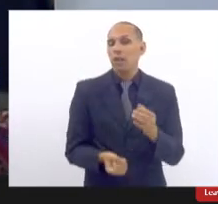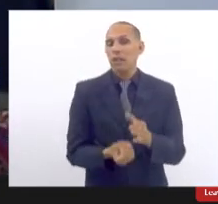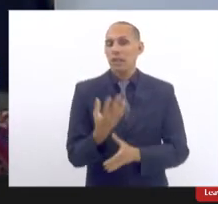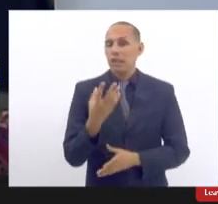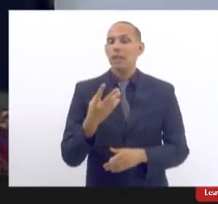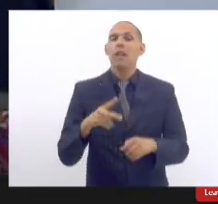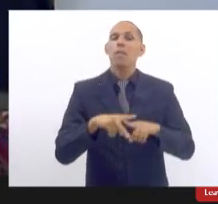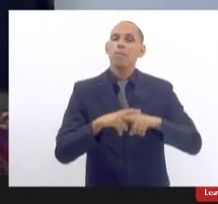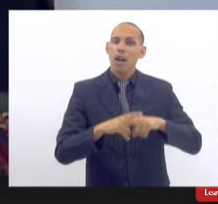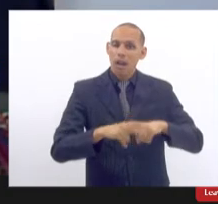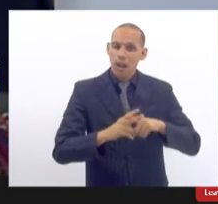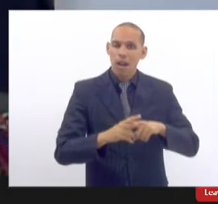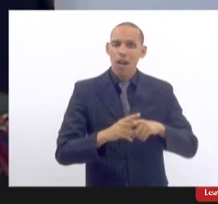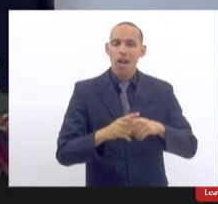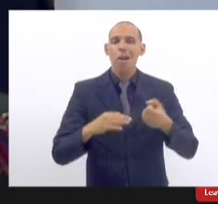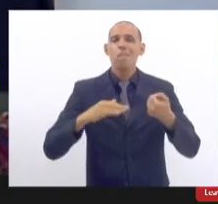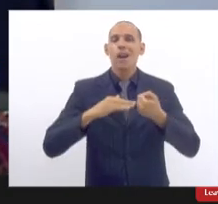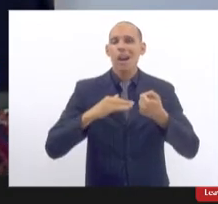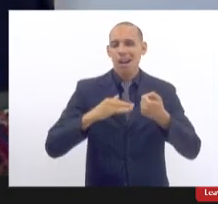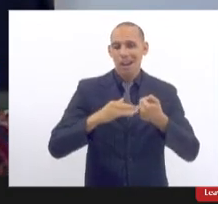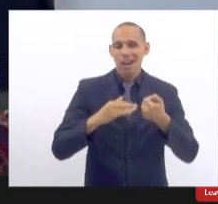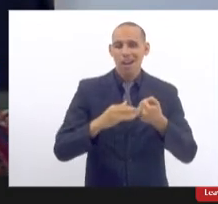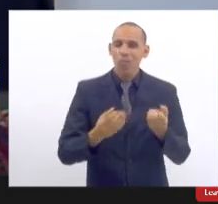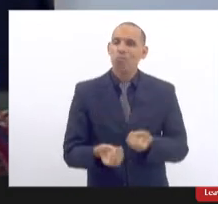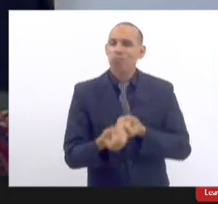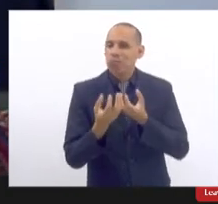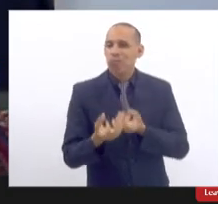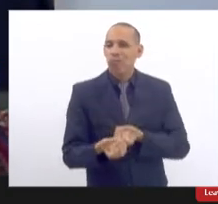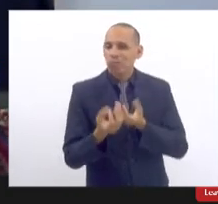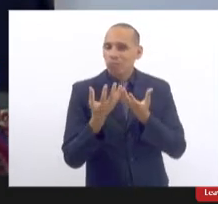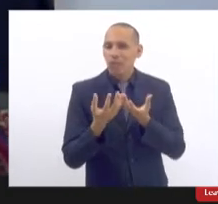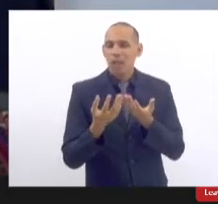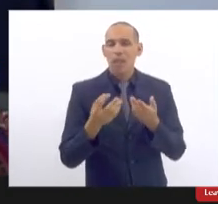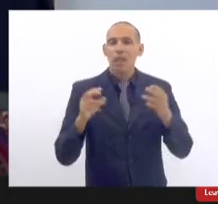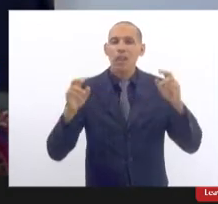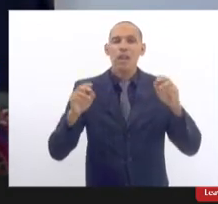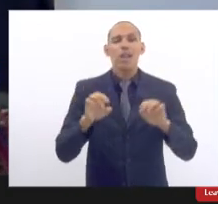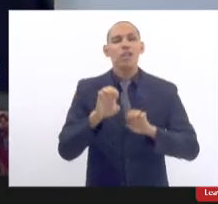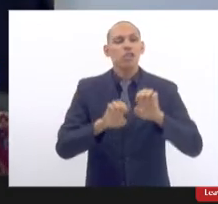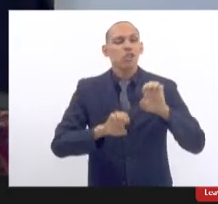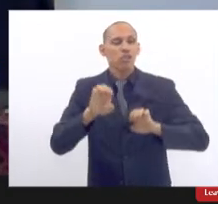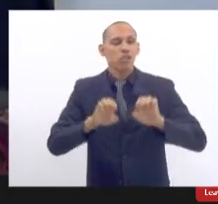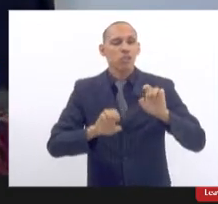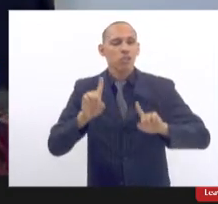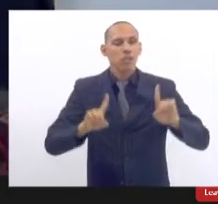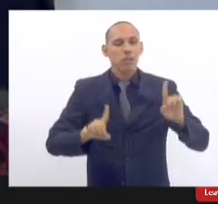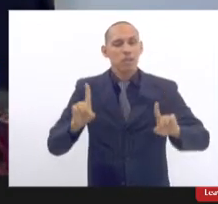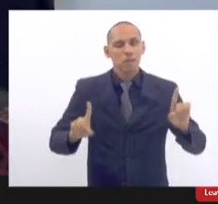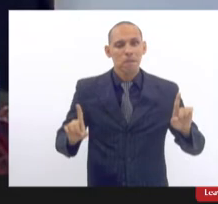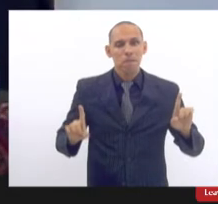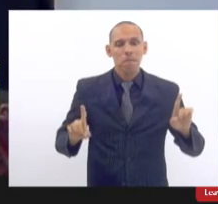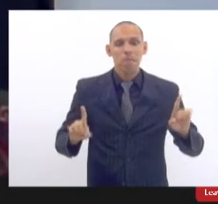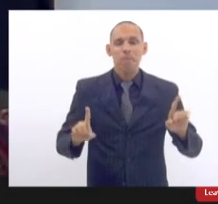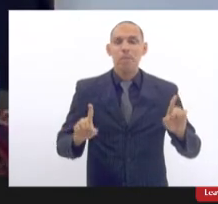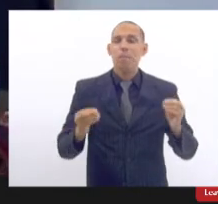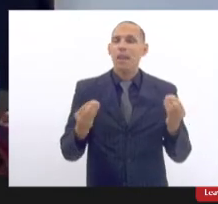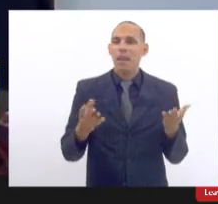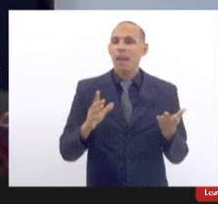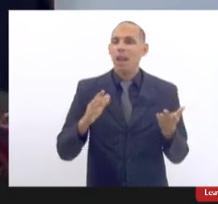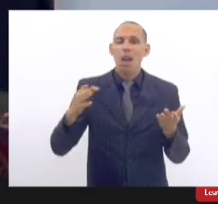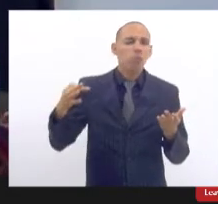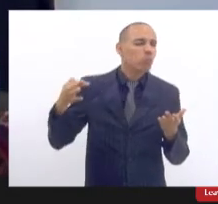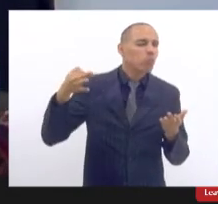manutenção de bancos de dados com informações estatísticas ou seja de tal forma que a gente possa no